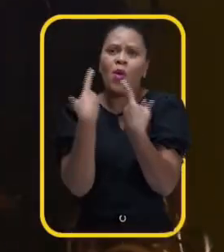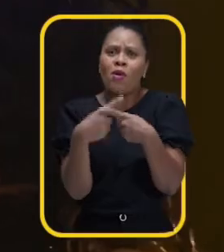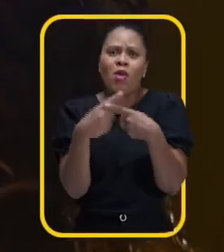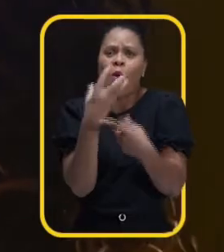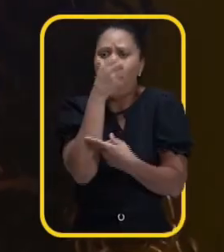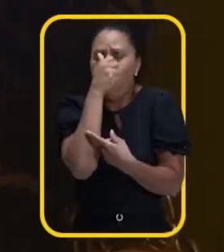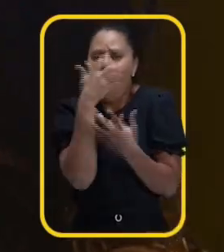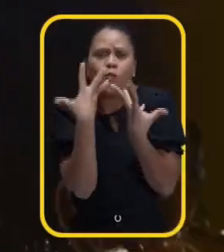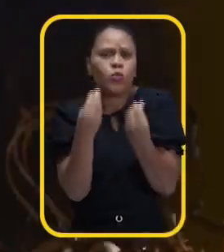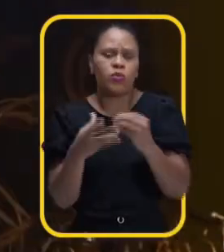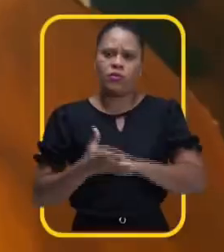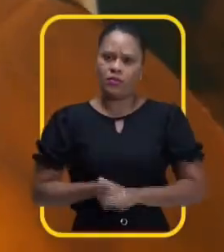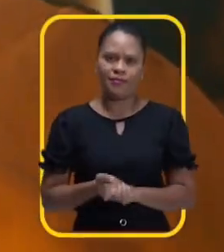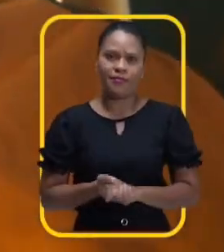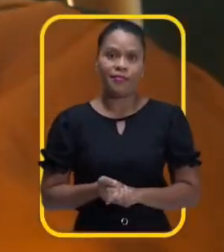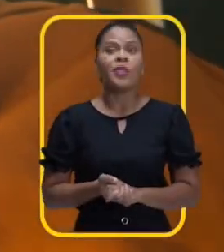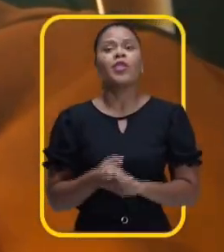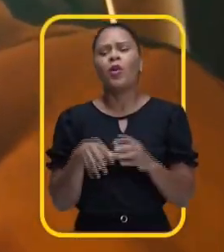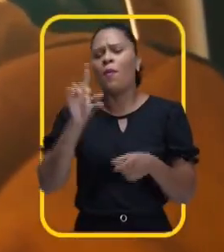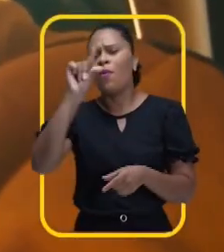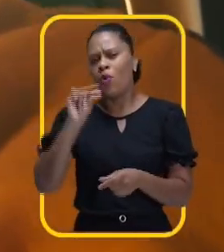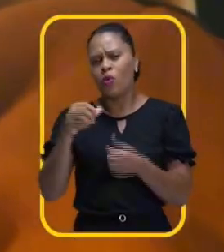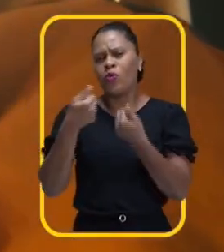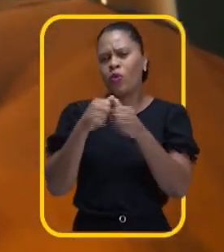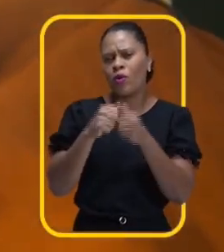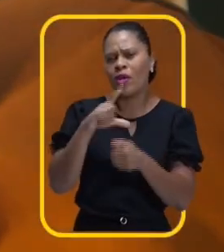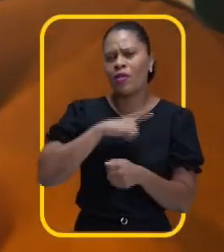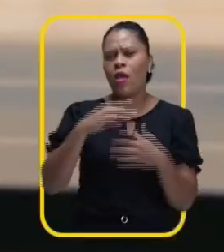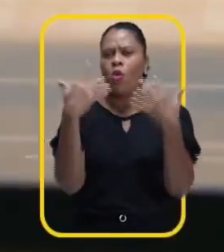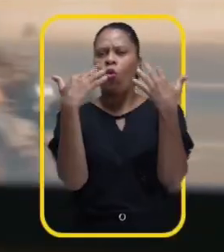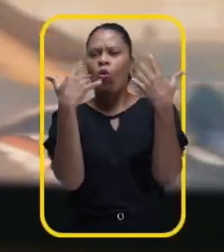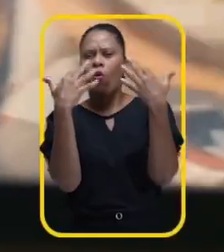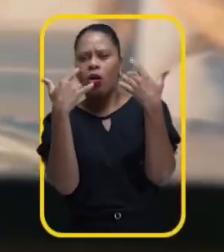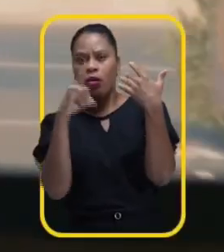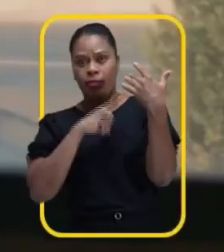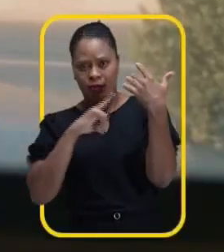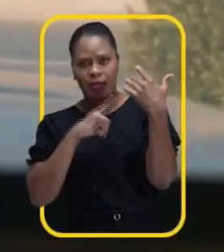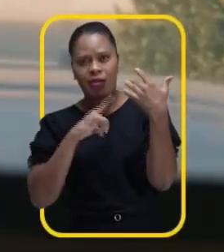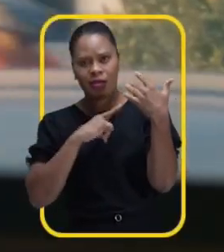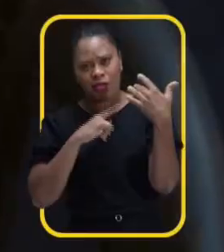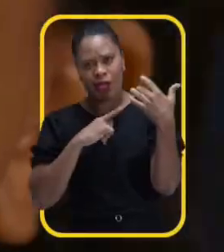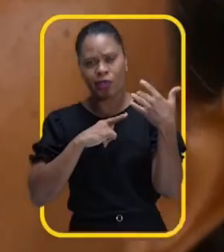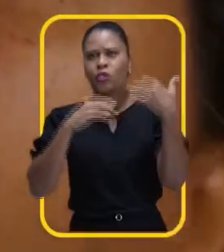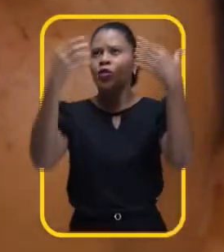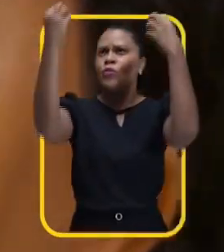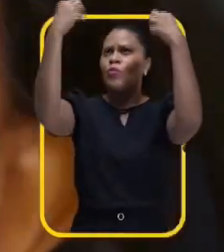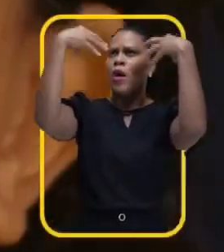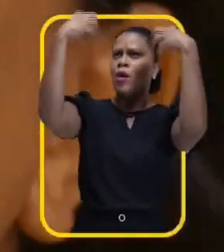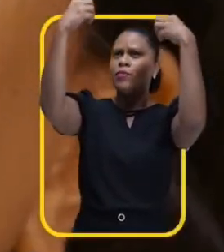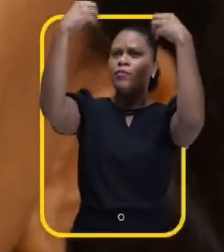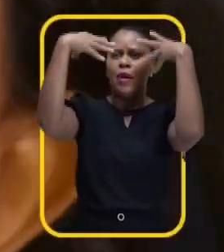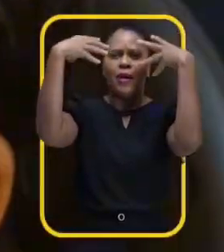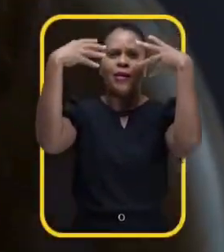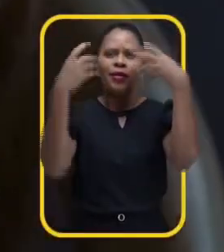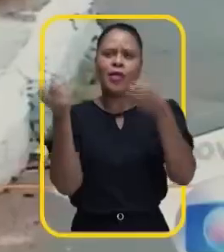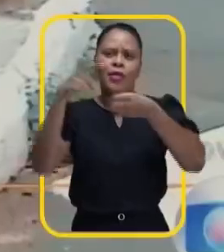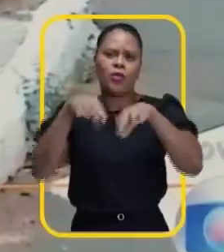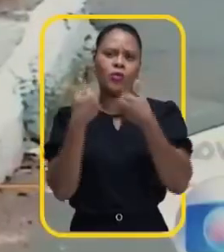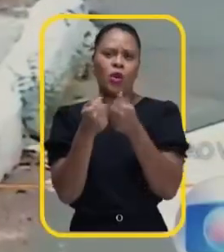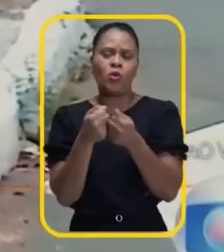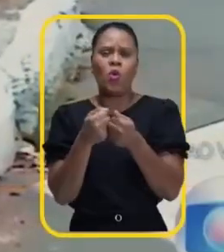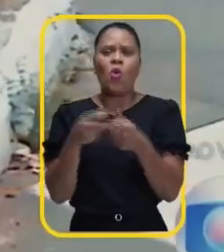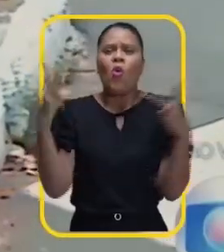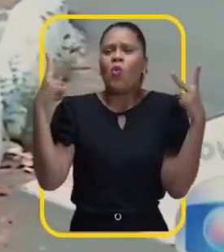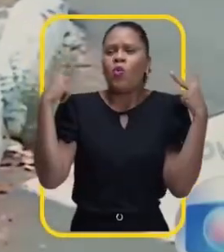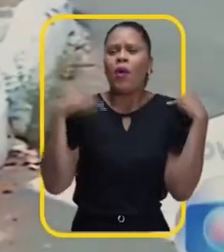que vem muito mais cheio. São poucos os ônibus que têm ar-condicionado do que tem ficar molhando dentro dos ônibus. O